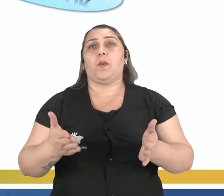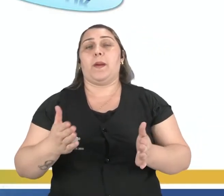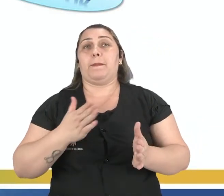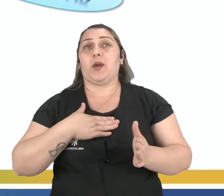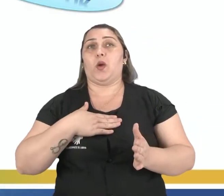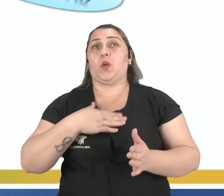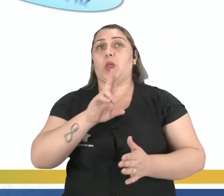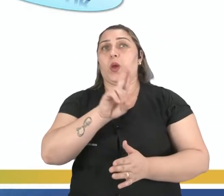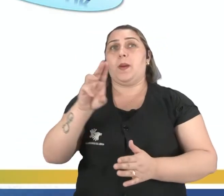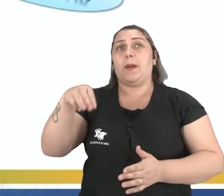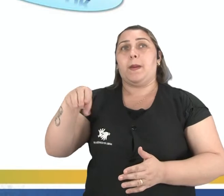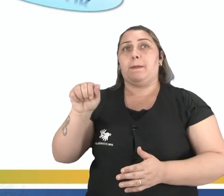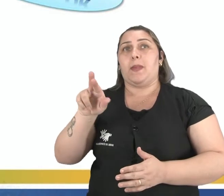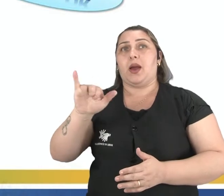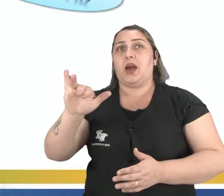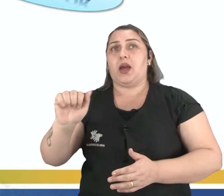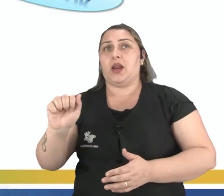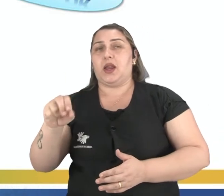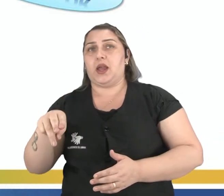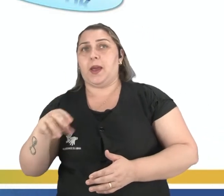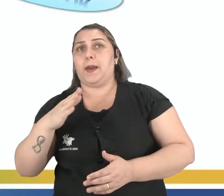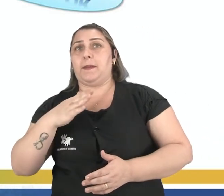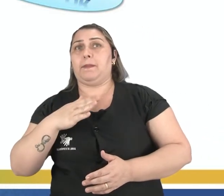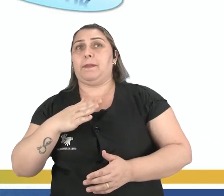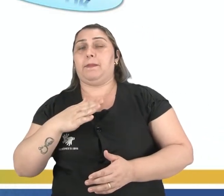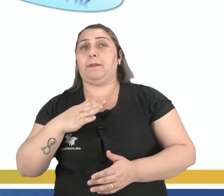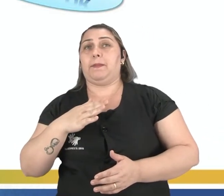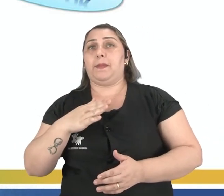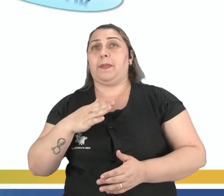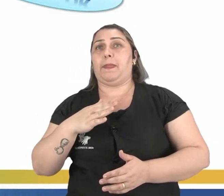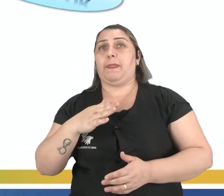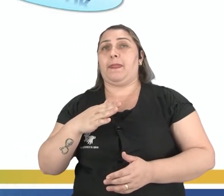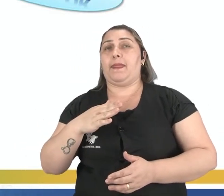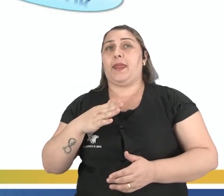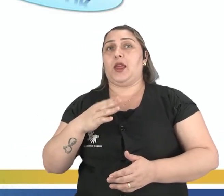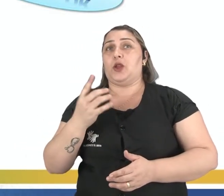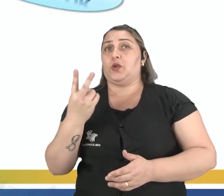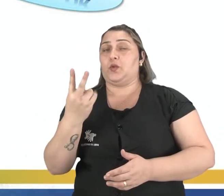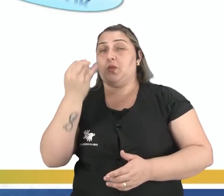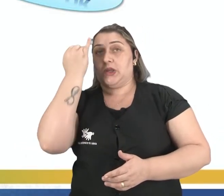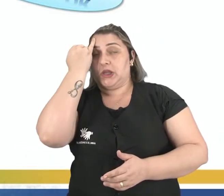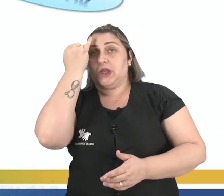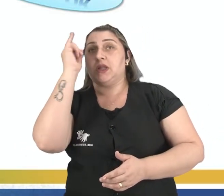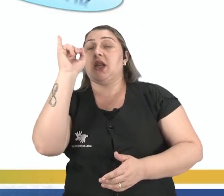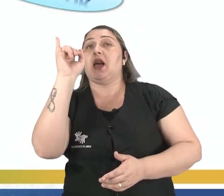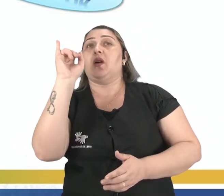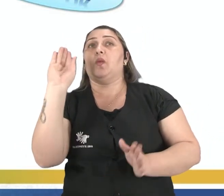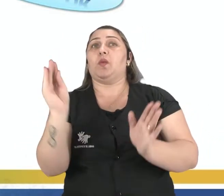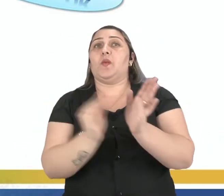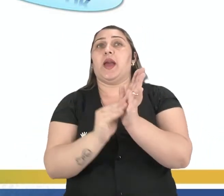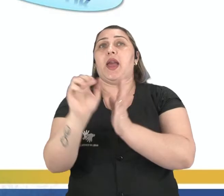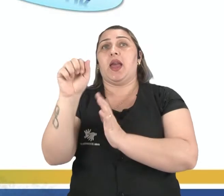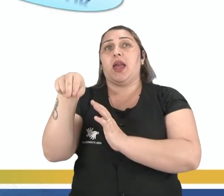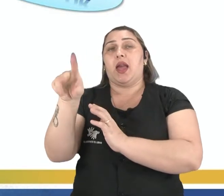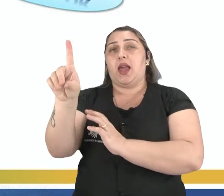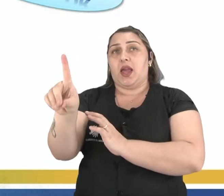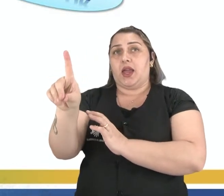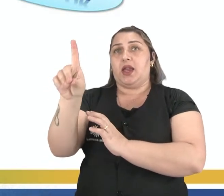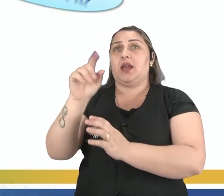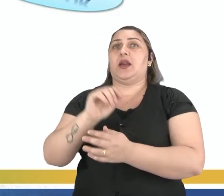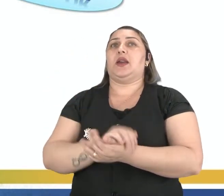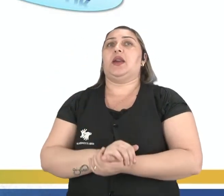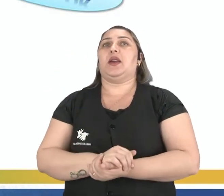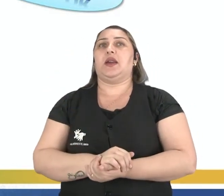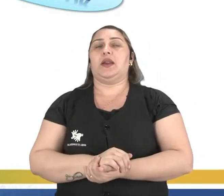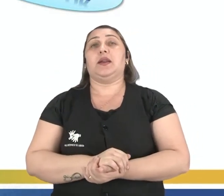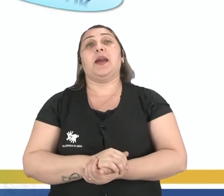nome é Marian, o nome da minha irmã é Fátima. Eu tenho duas ideias para te dizer, né? Então, eu vou colocar o and. Meu nome